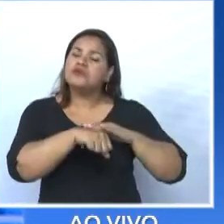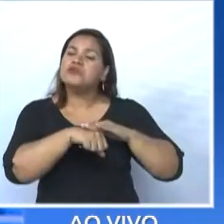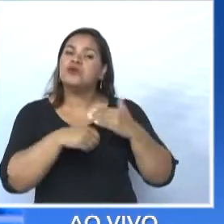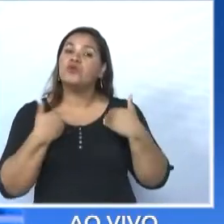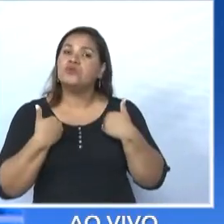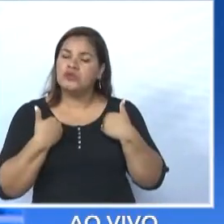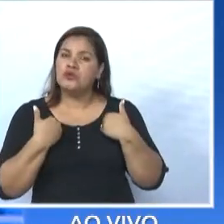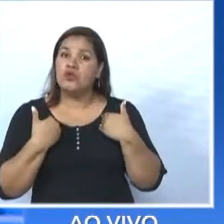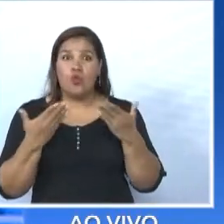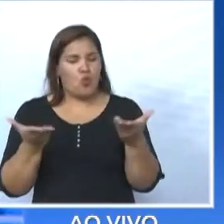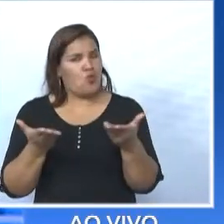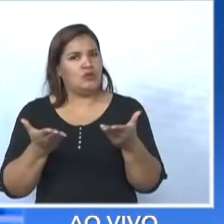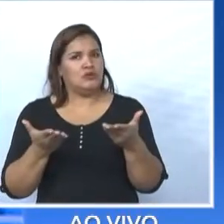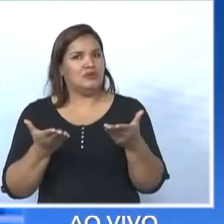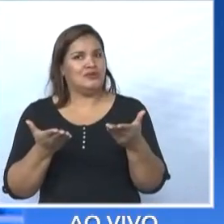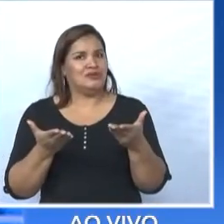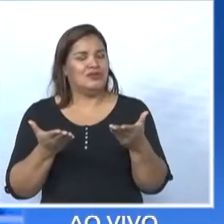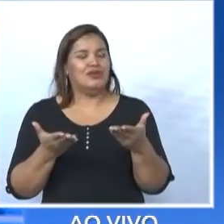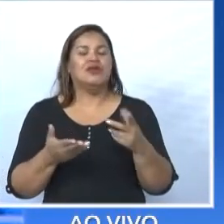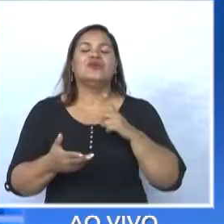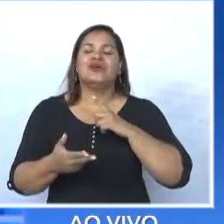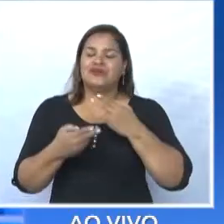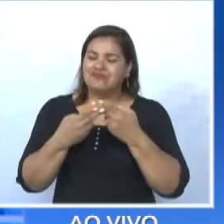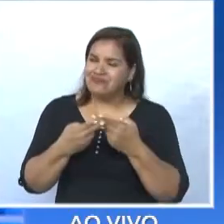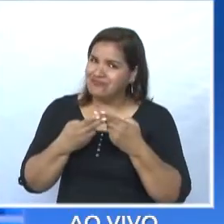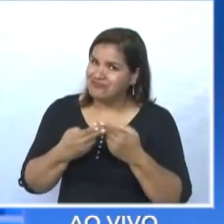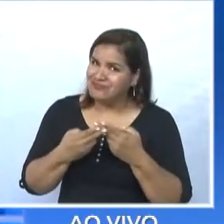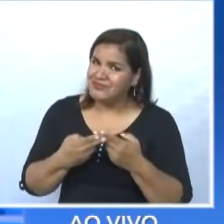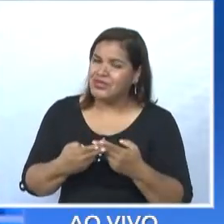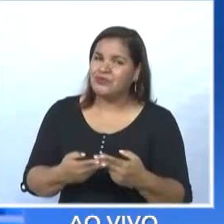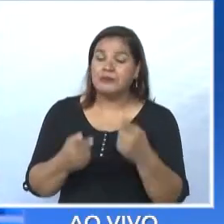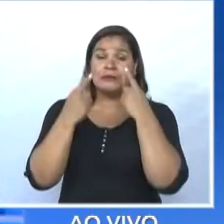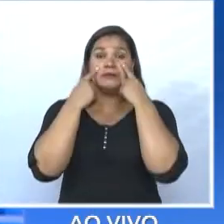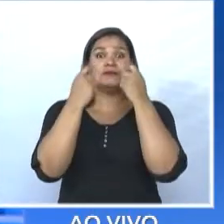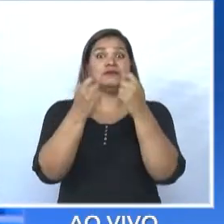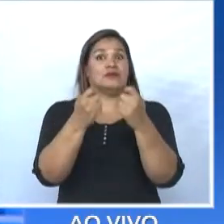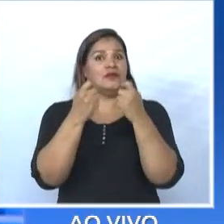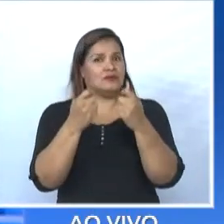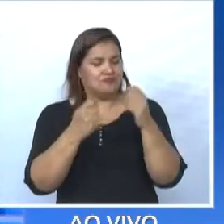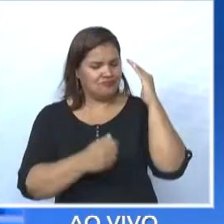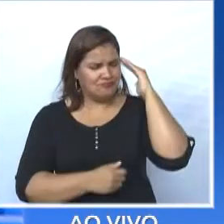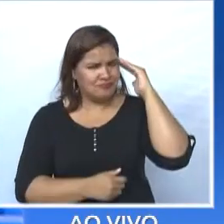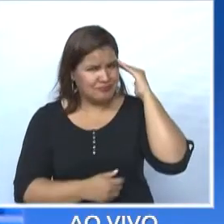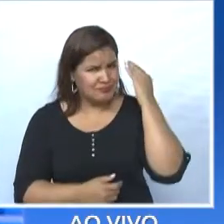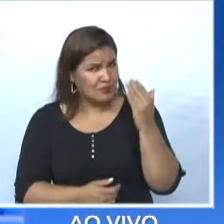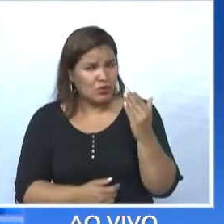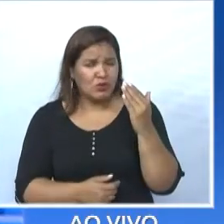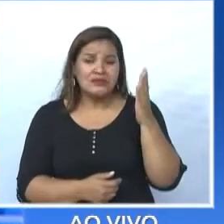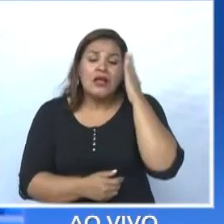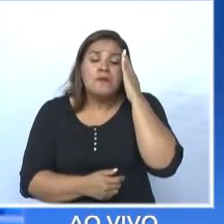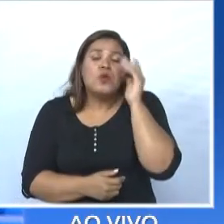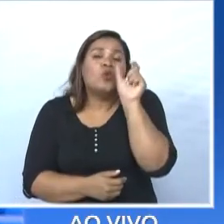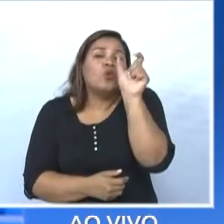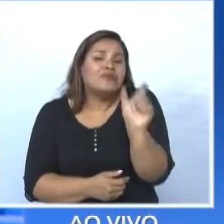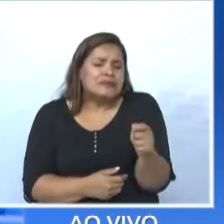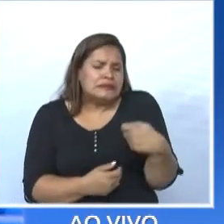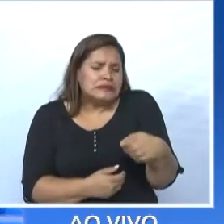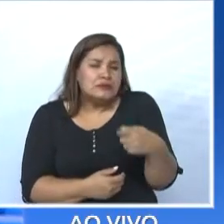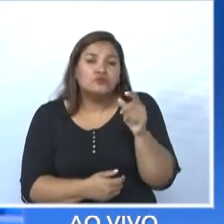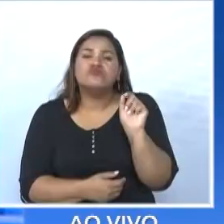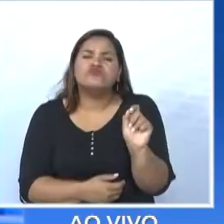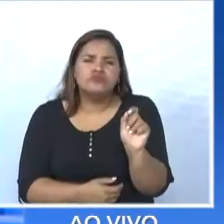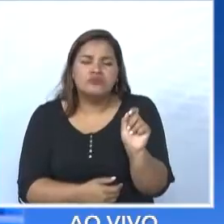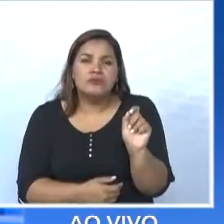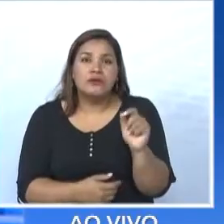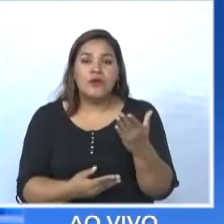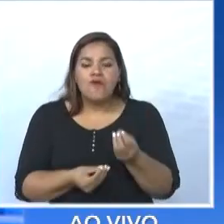tenho mais paciência para escutar, para entender, para saber o que ele precisa, mas principalmente para oferecer